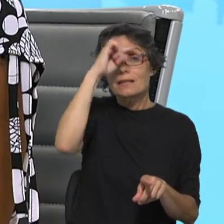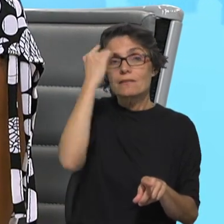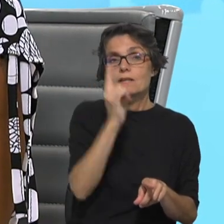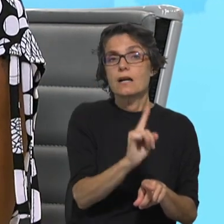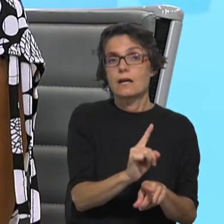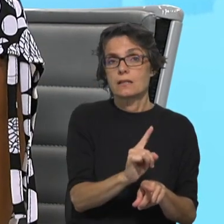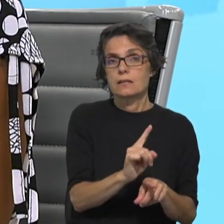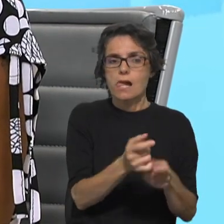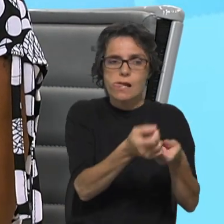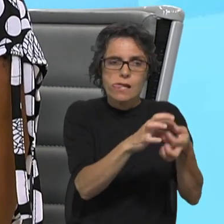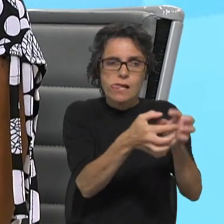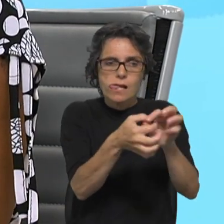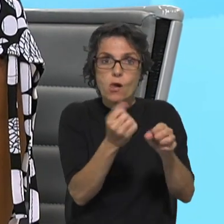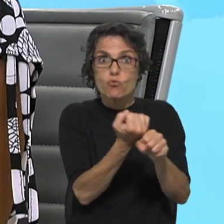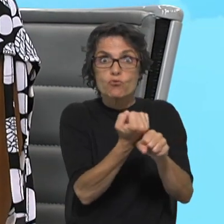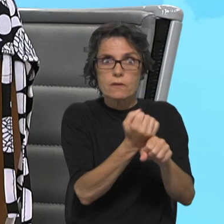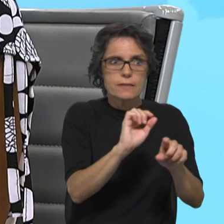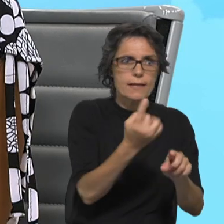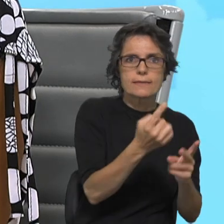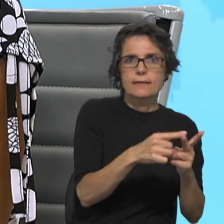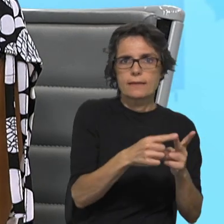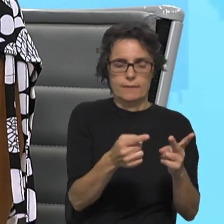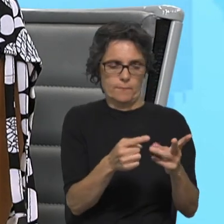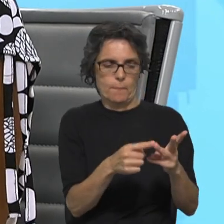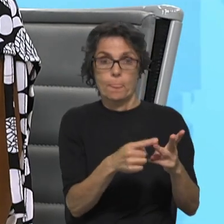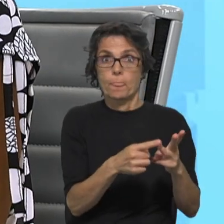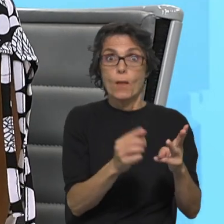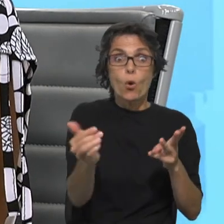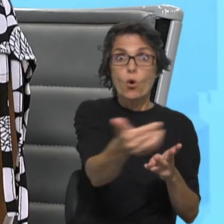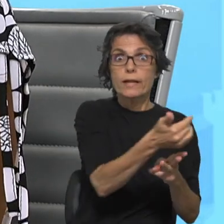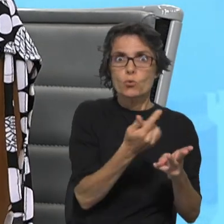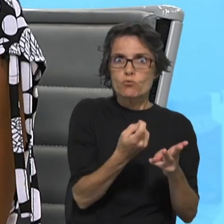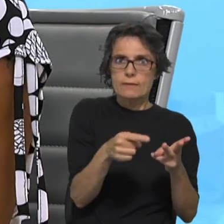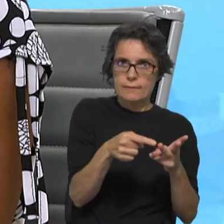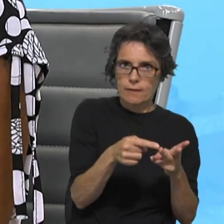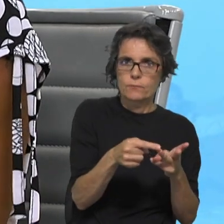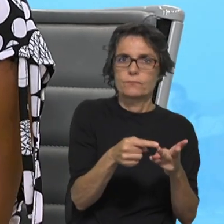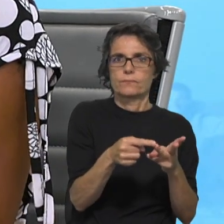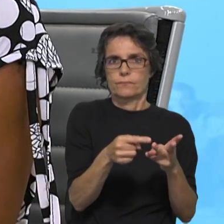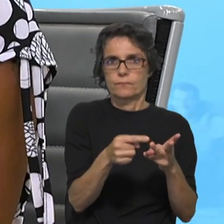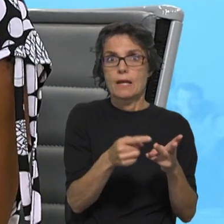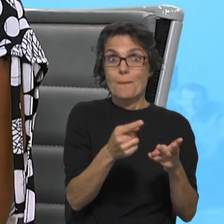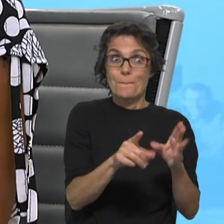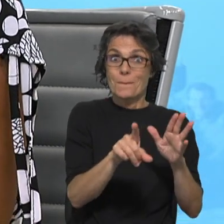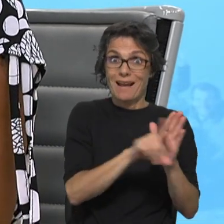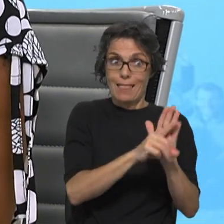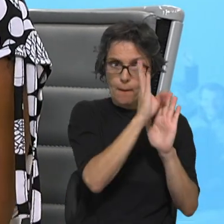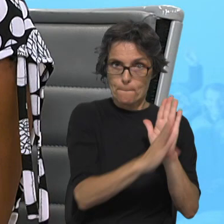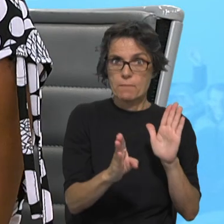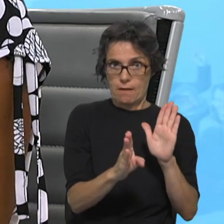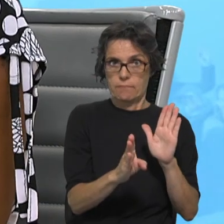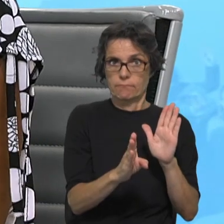a articulação nos serviços, é a celeridade nos serviços, é ter os recursos necessários para pôr esta lei em prática.